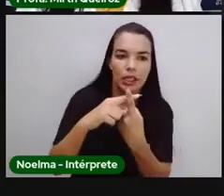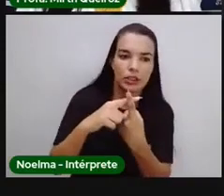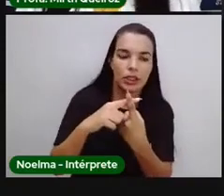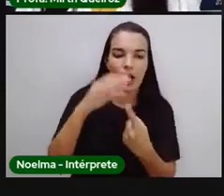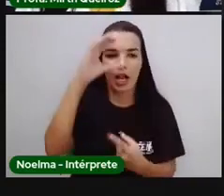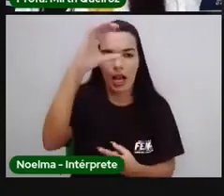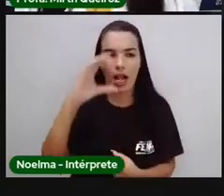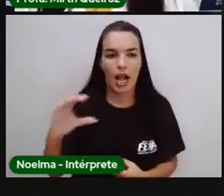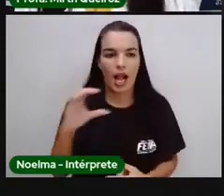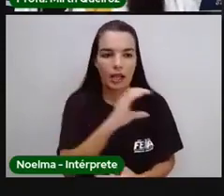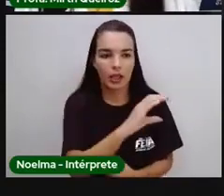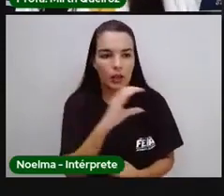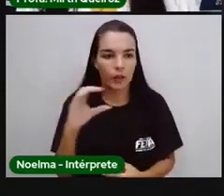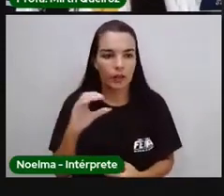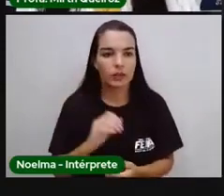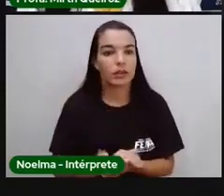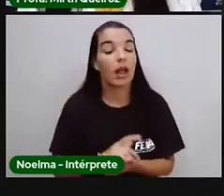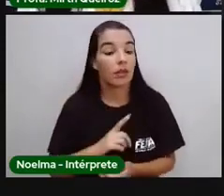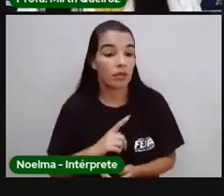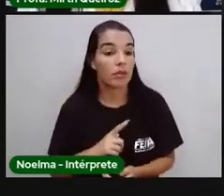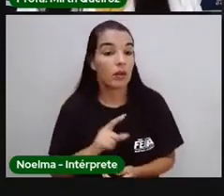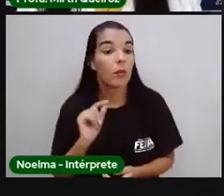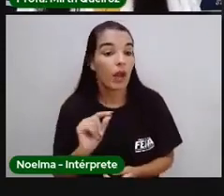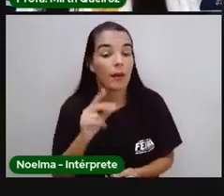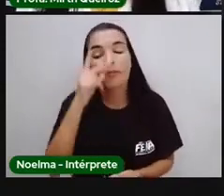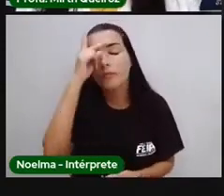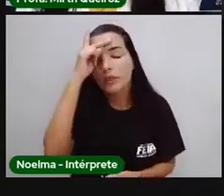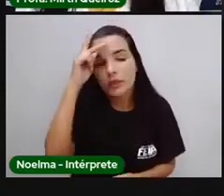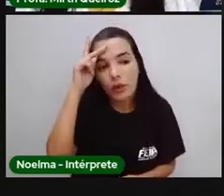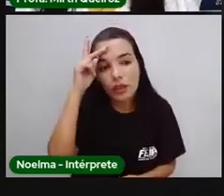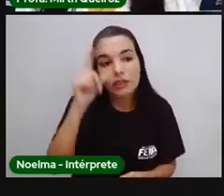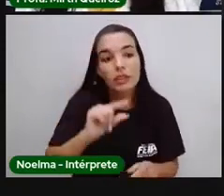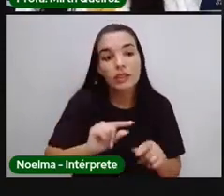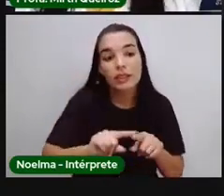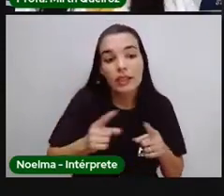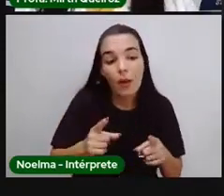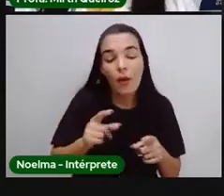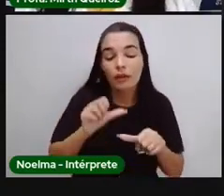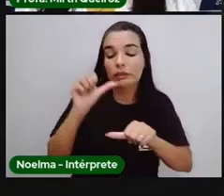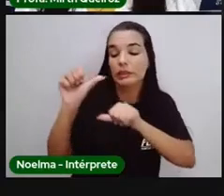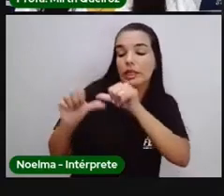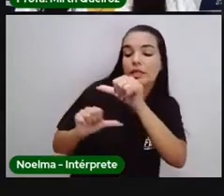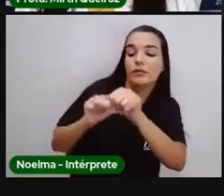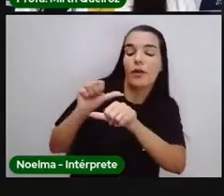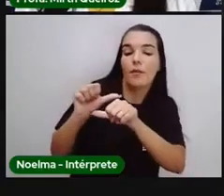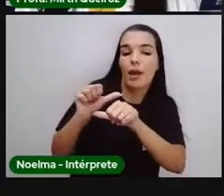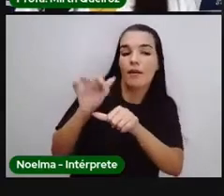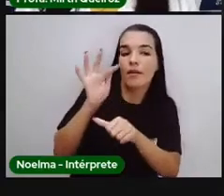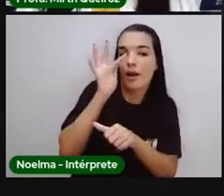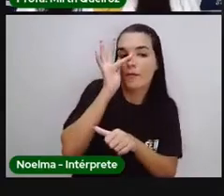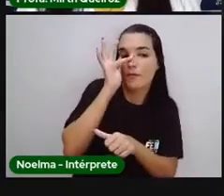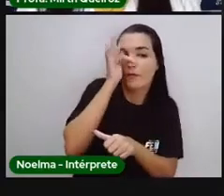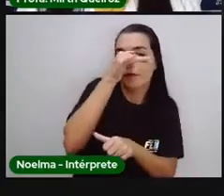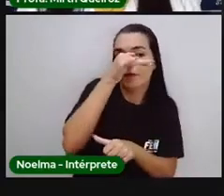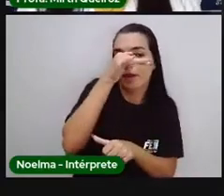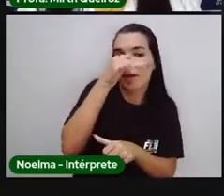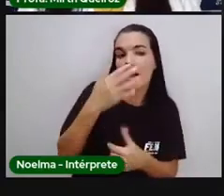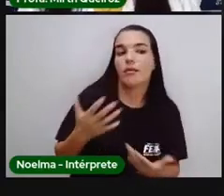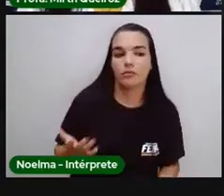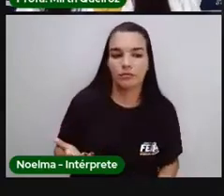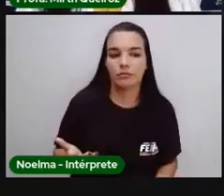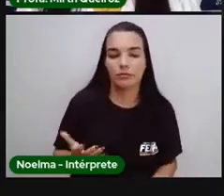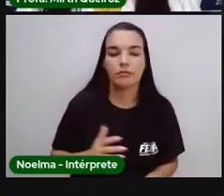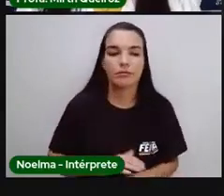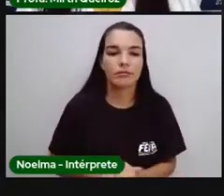E nessas terras, tinham pessoas. E essas pessoas, para a igreja, significava o aumento do número de